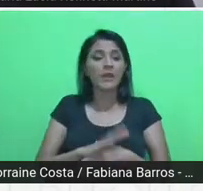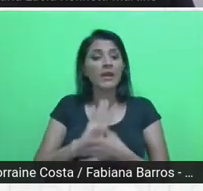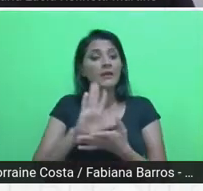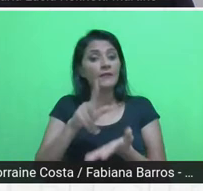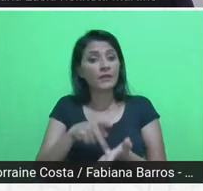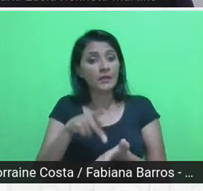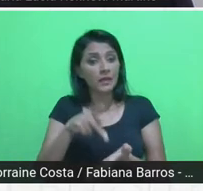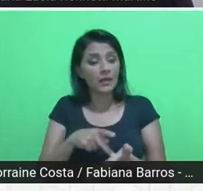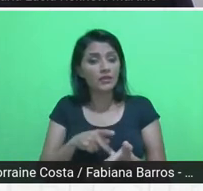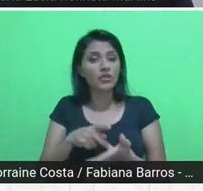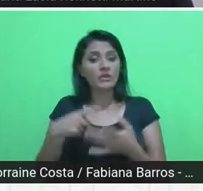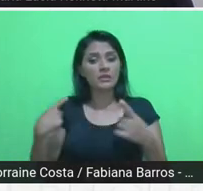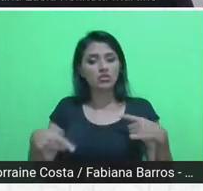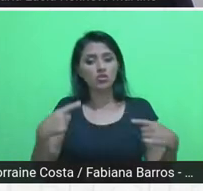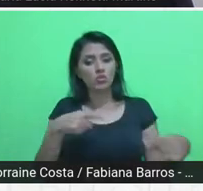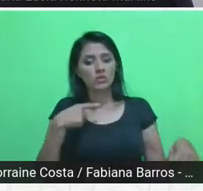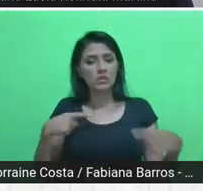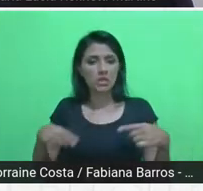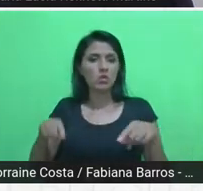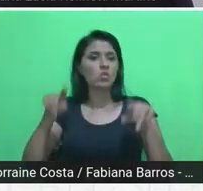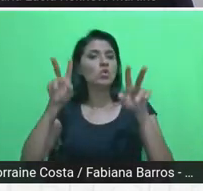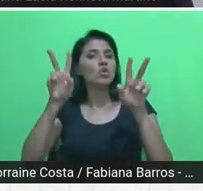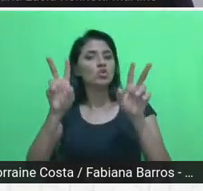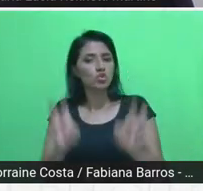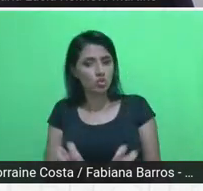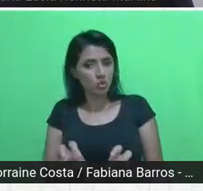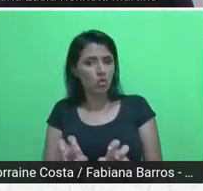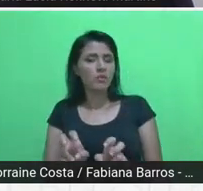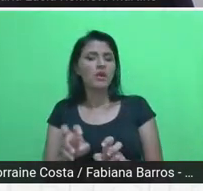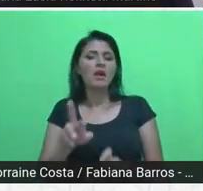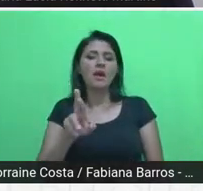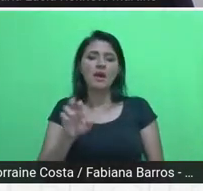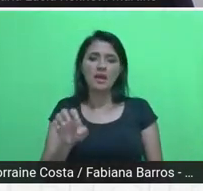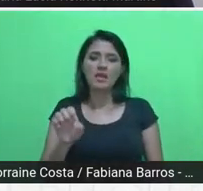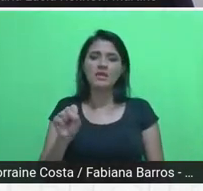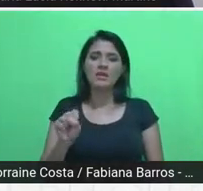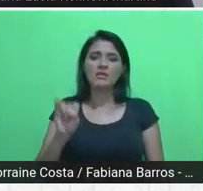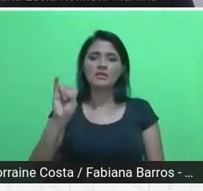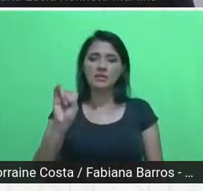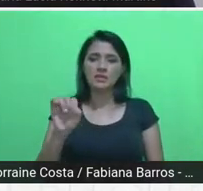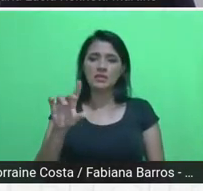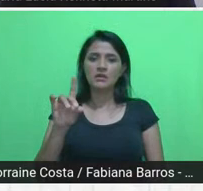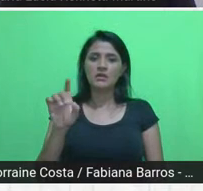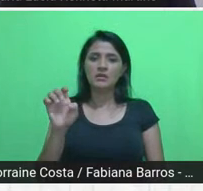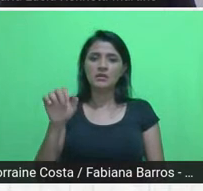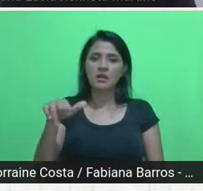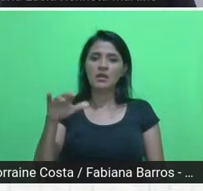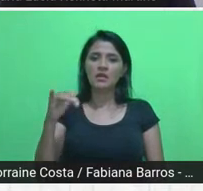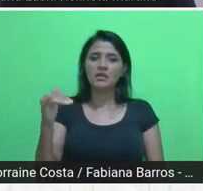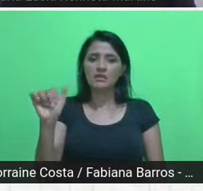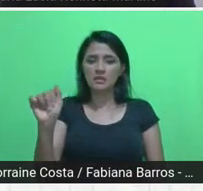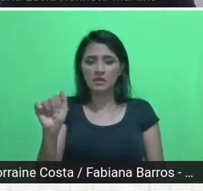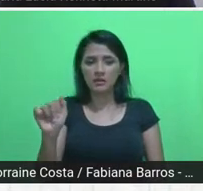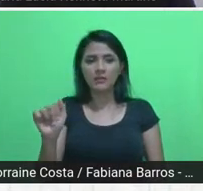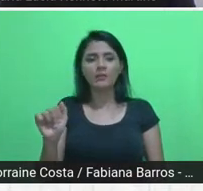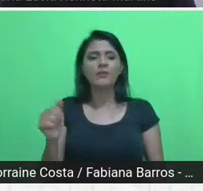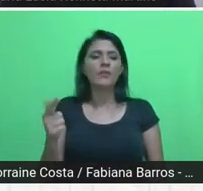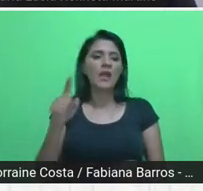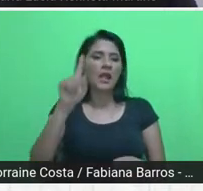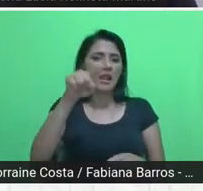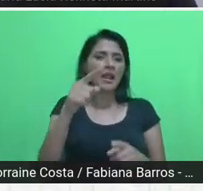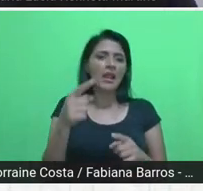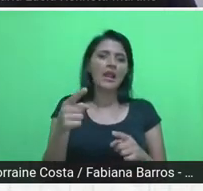essa discussão sobre a residência na área de arquitetura e urbanismo começa lá,